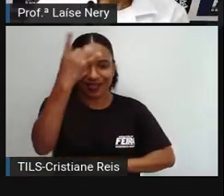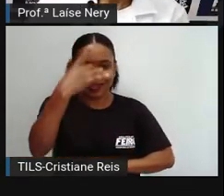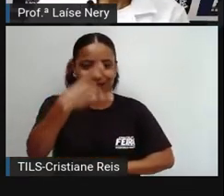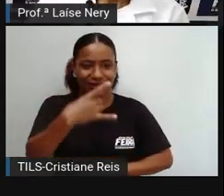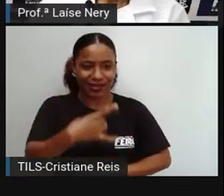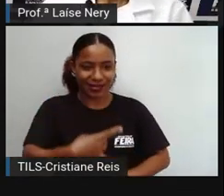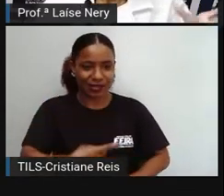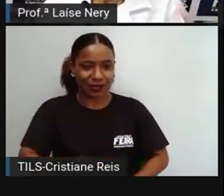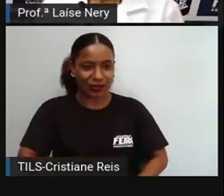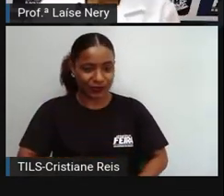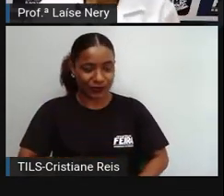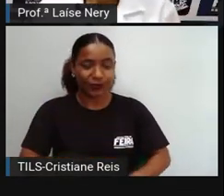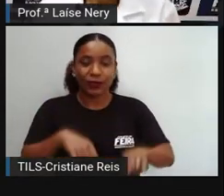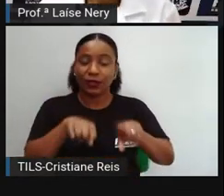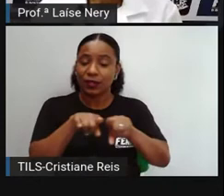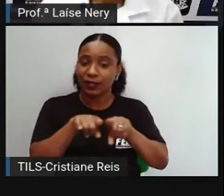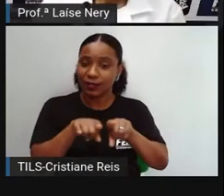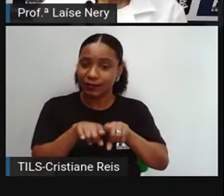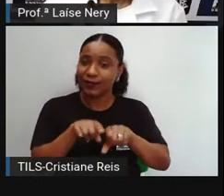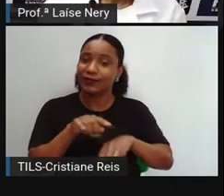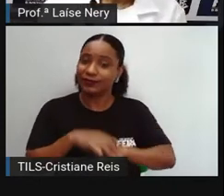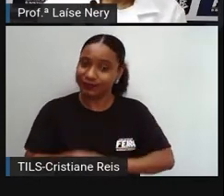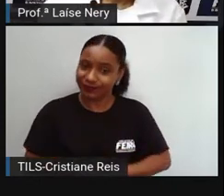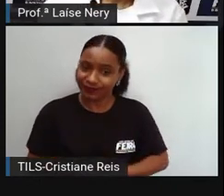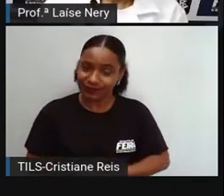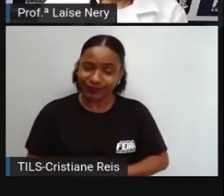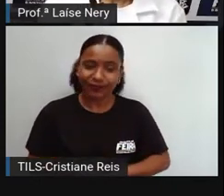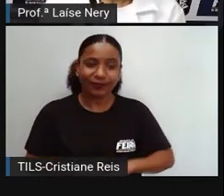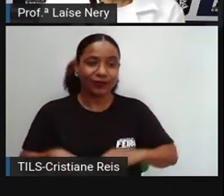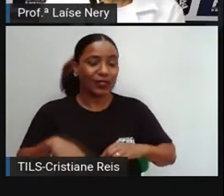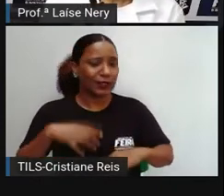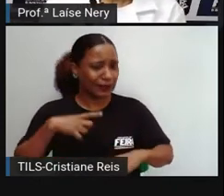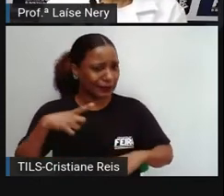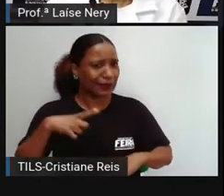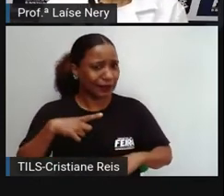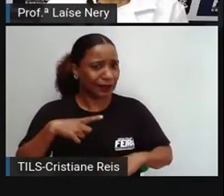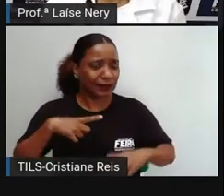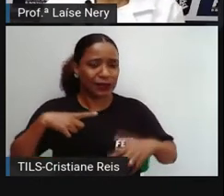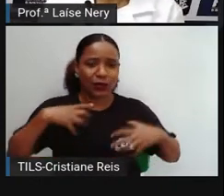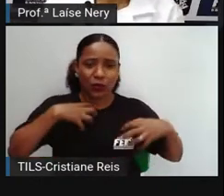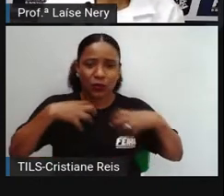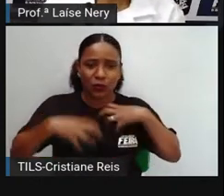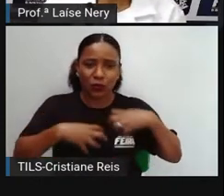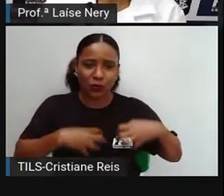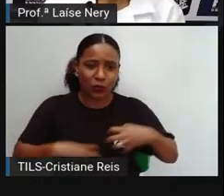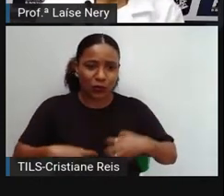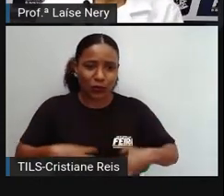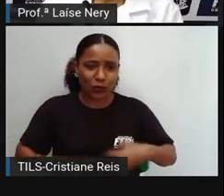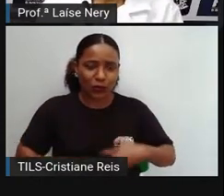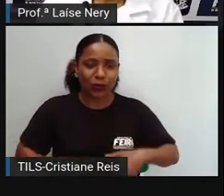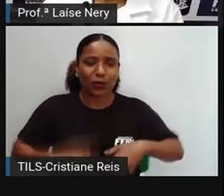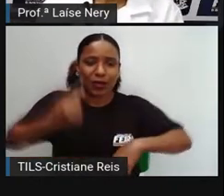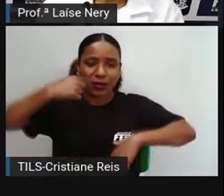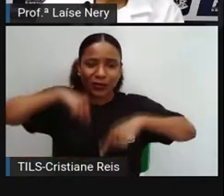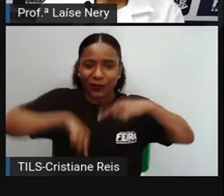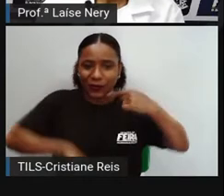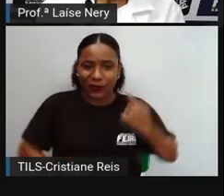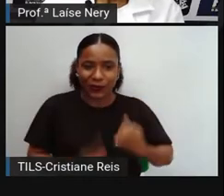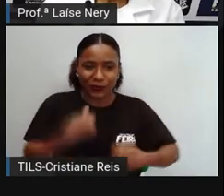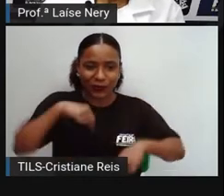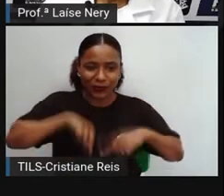abrigam os sistemas e os órgãos responsáveis por funções diferentes.